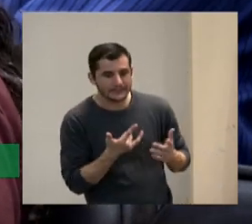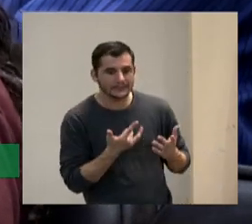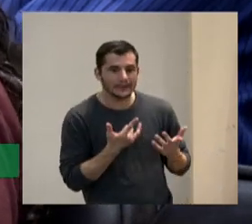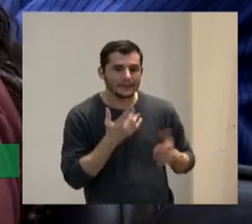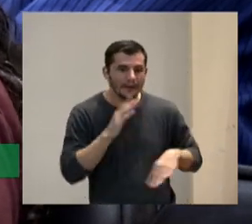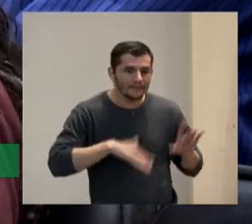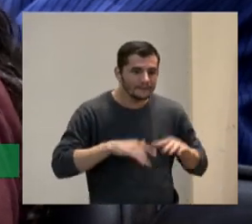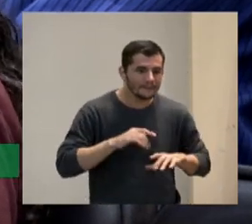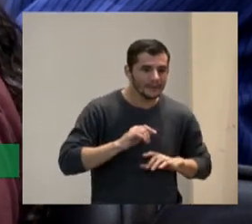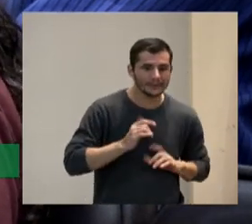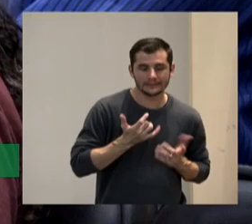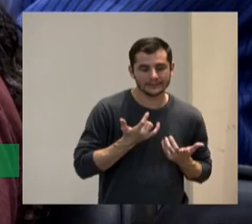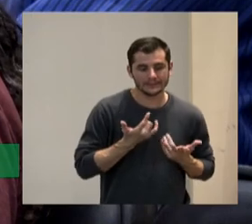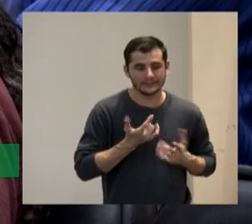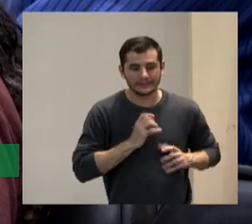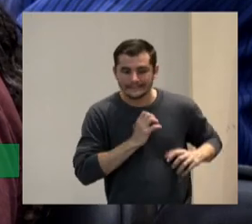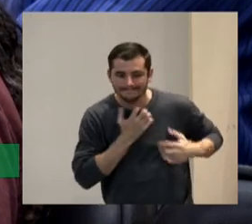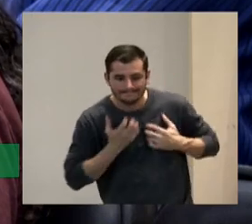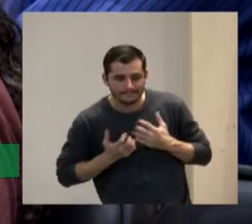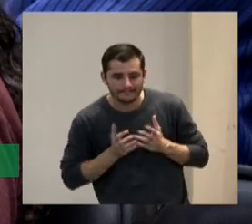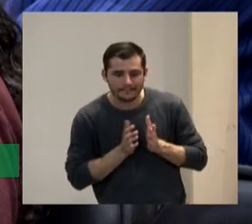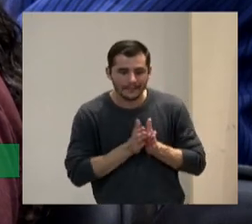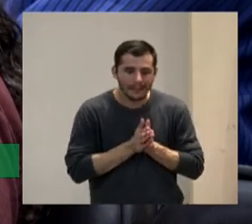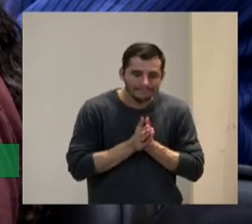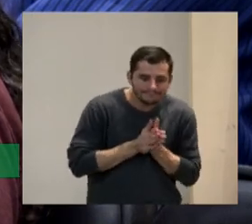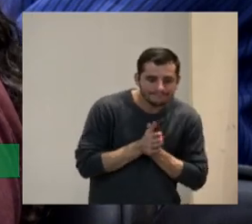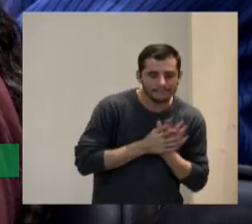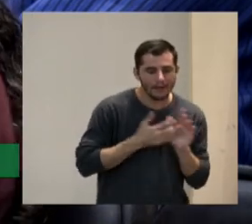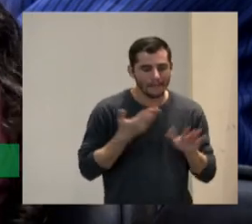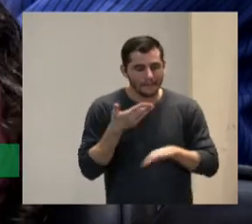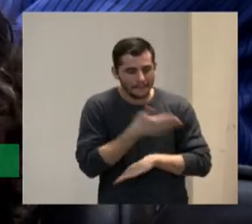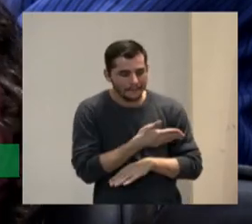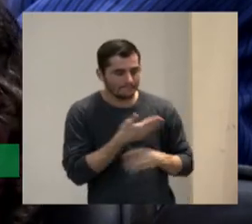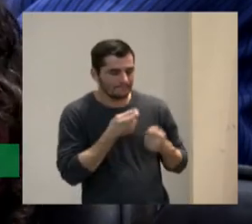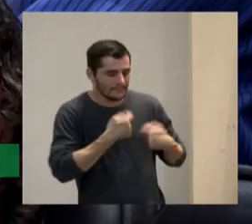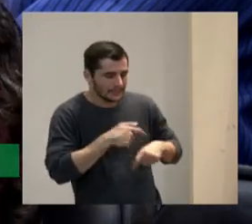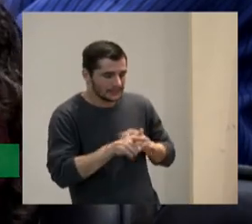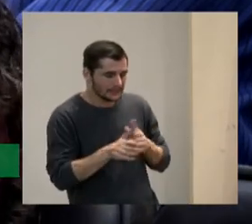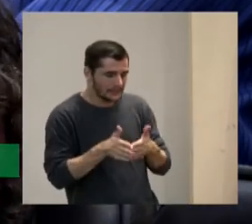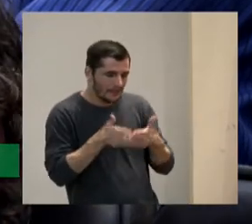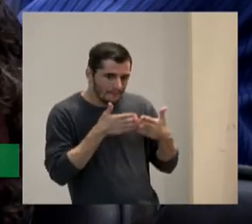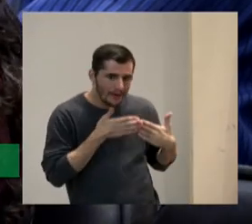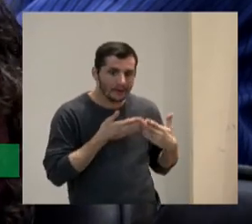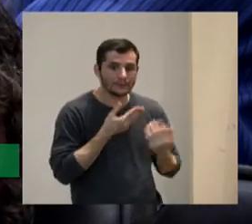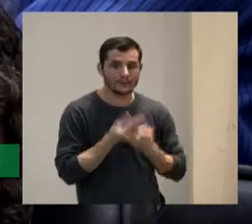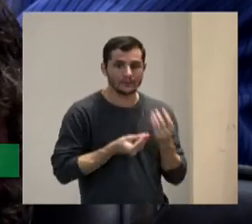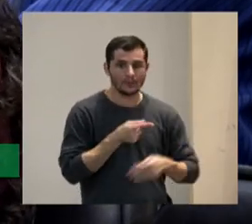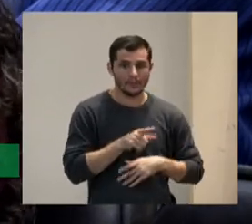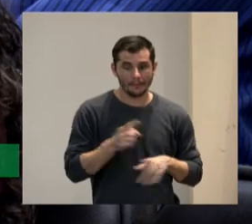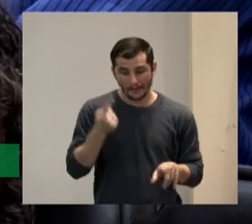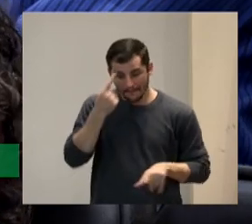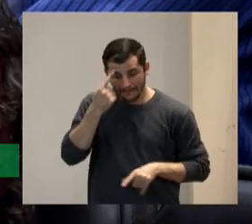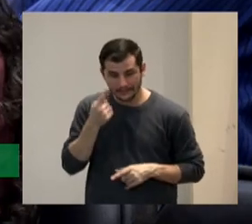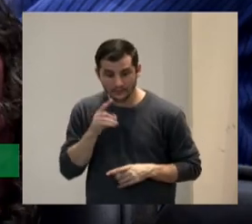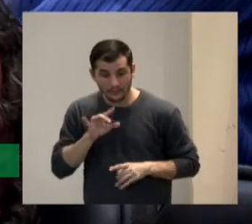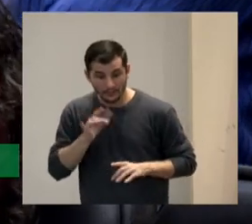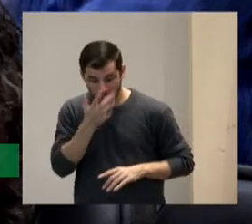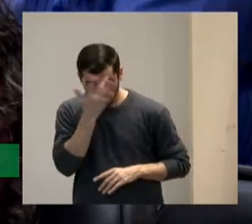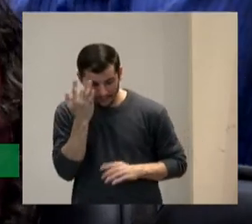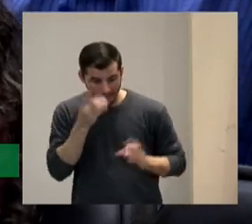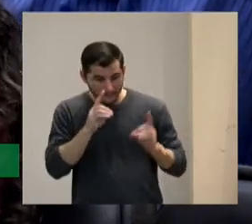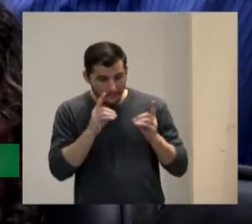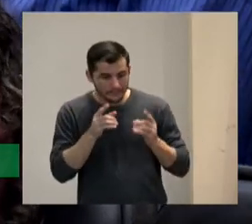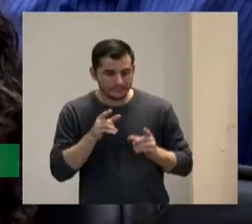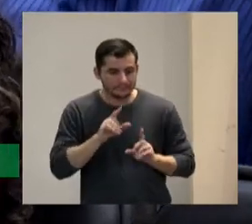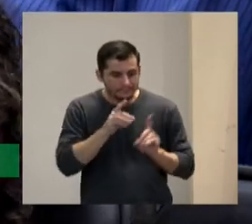afastada do trabalho ou ela porque pensar apenas no nós PCDs podemos fazer